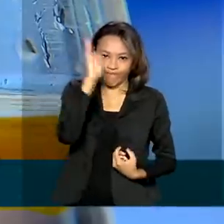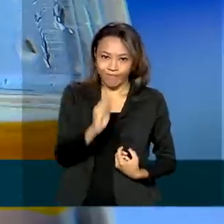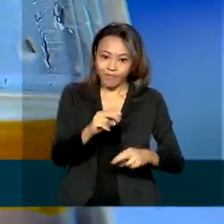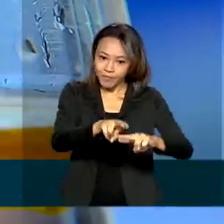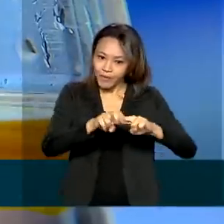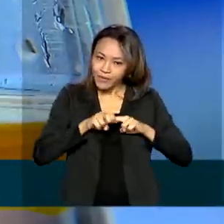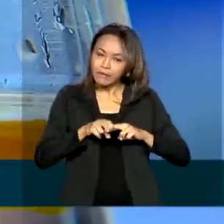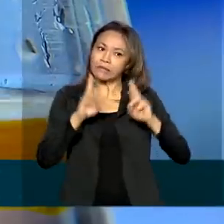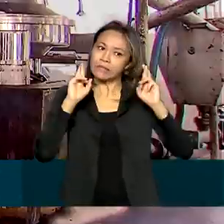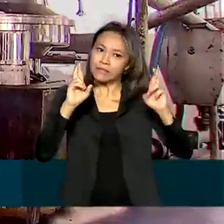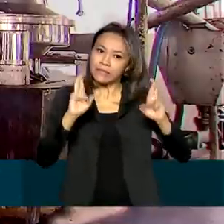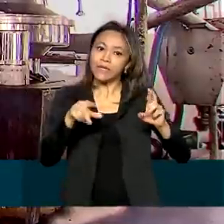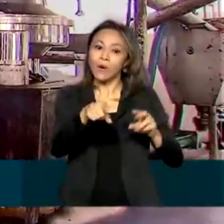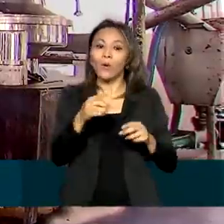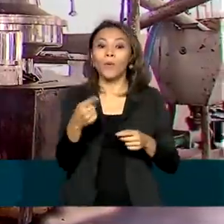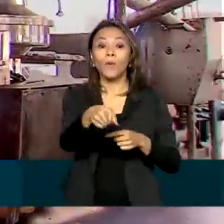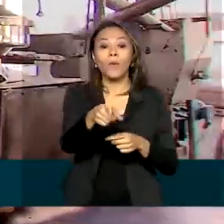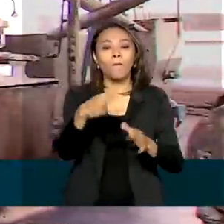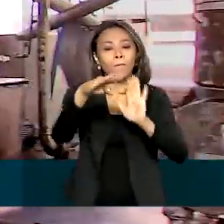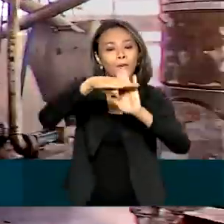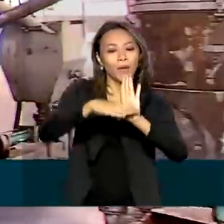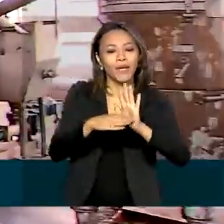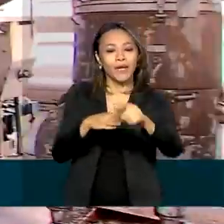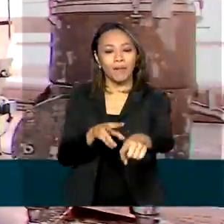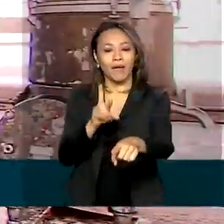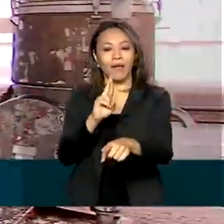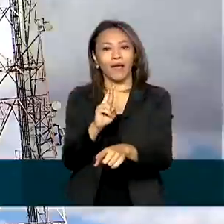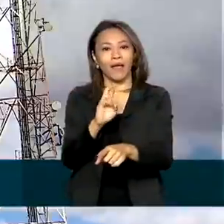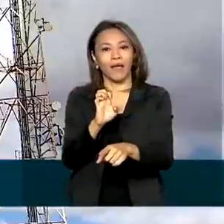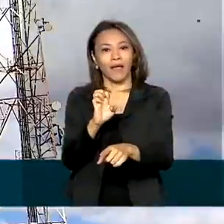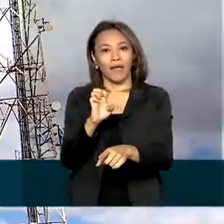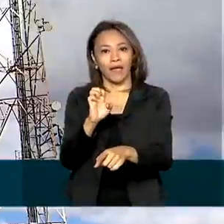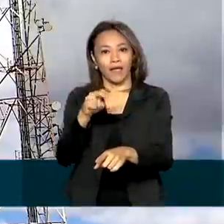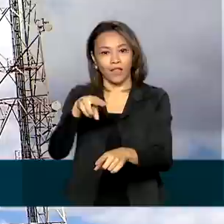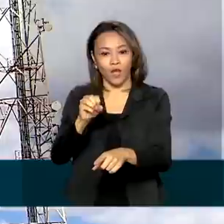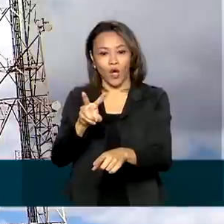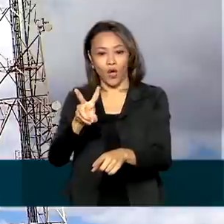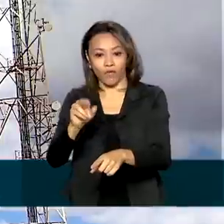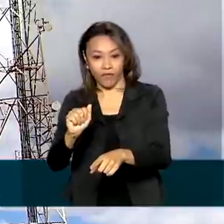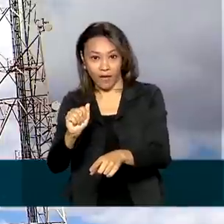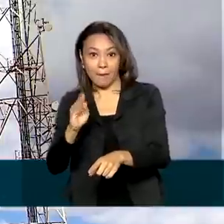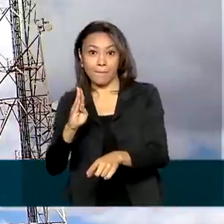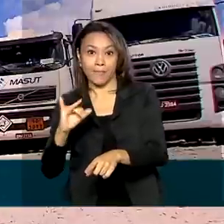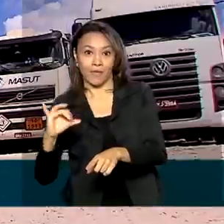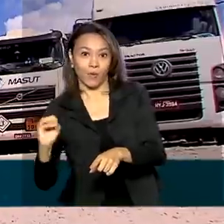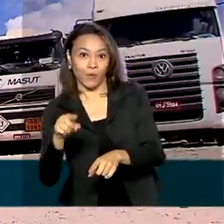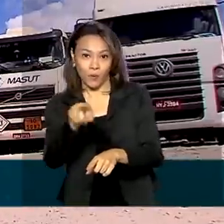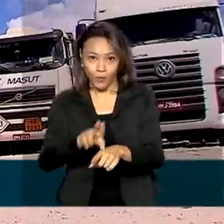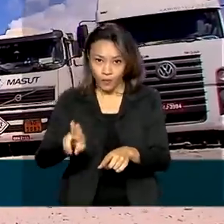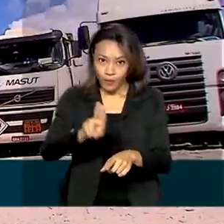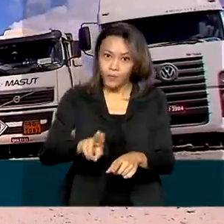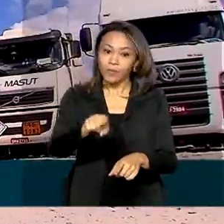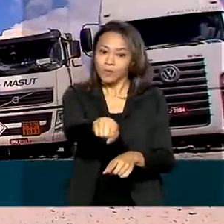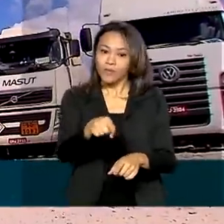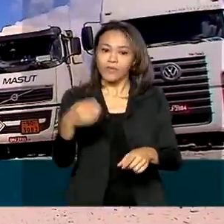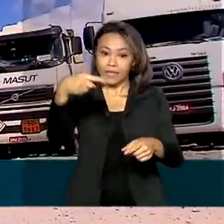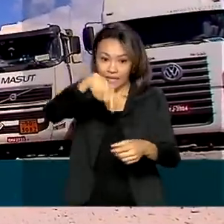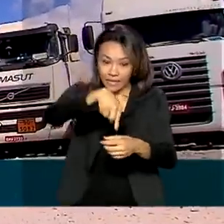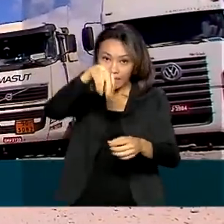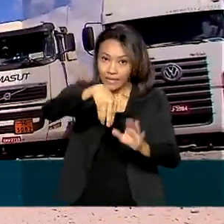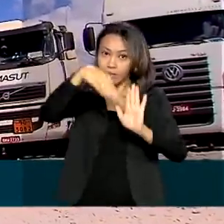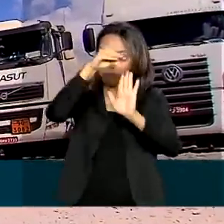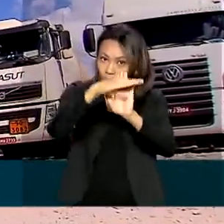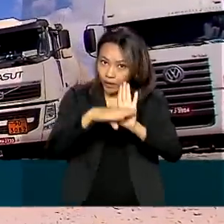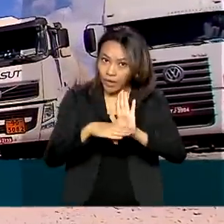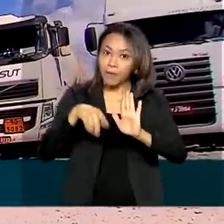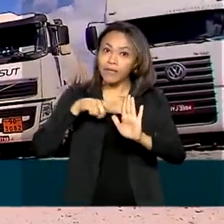o país conta com o RenovaBio, um programa que busca expandir a produção e o uso de biocombustíveis. Dentro do RenovaBio, existe